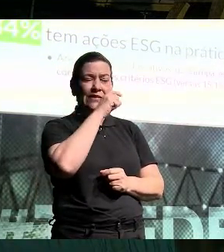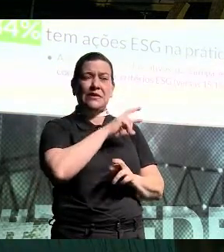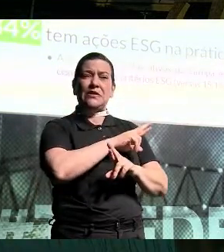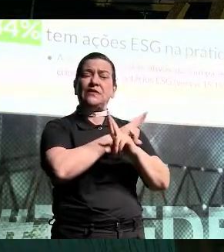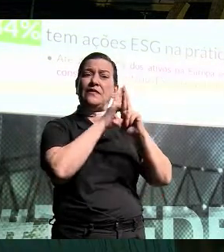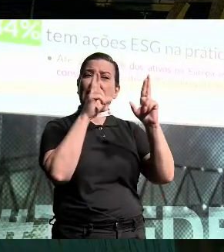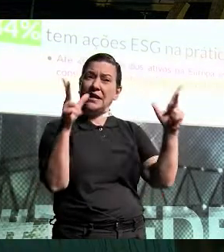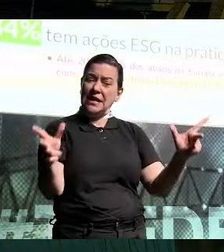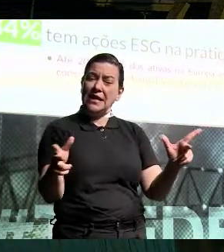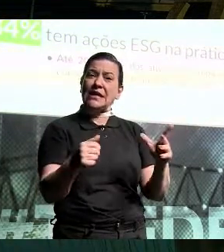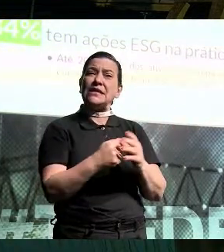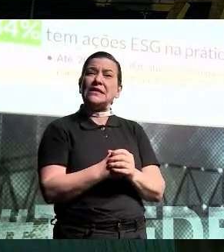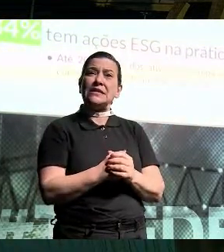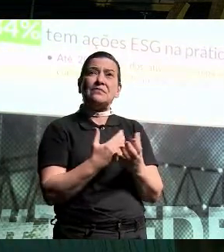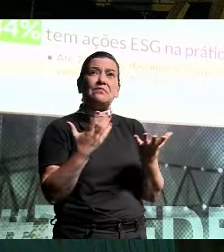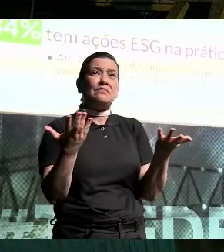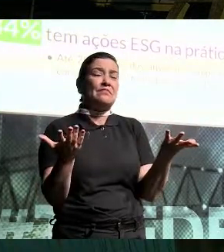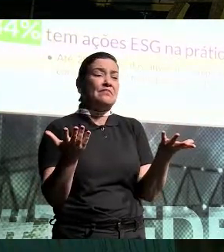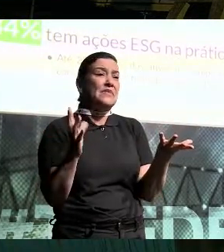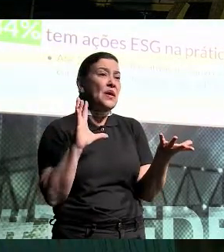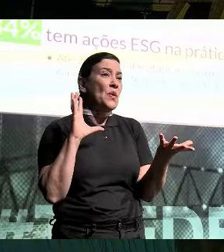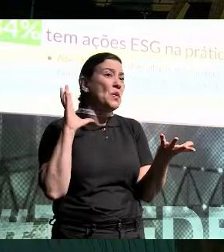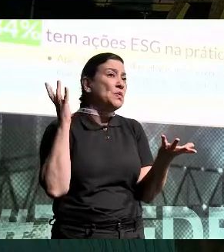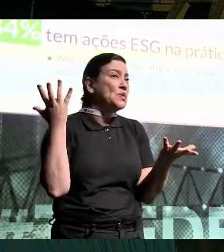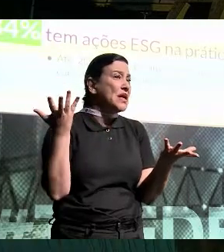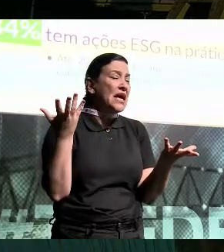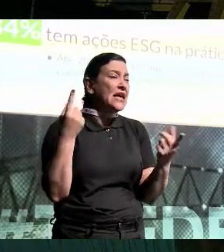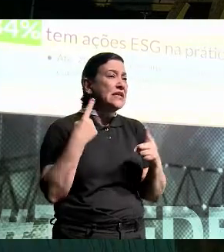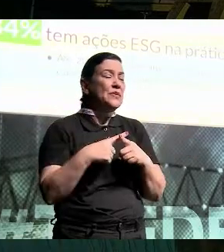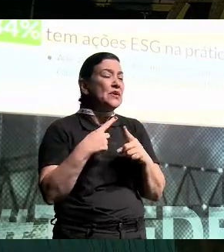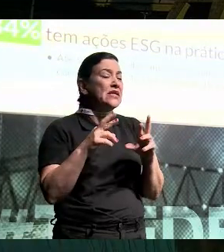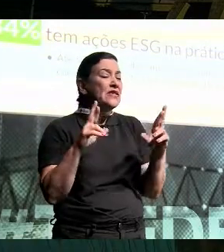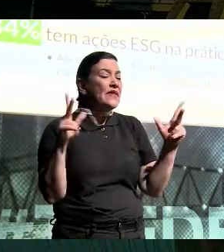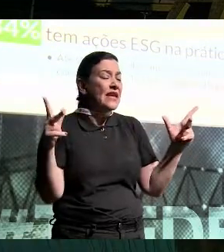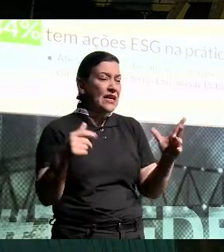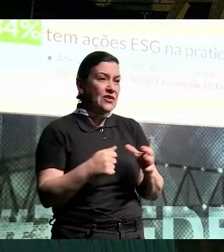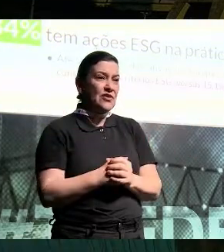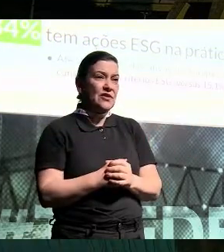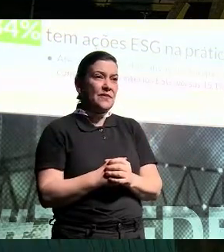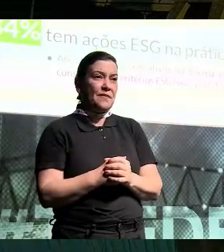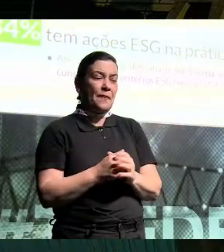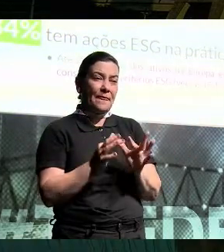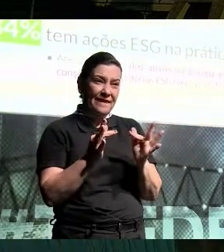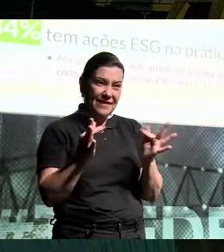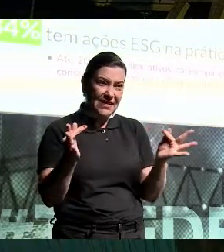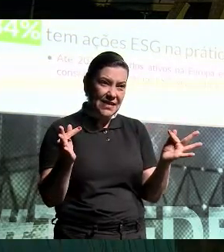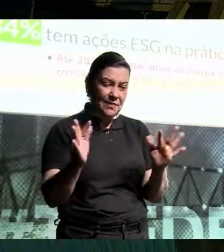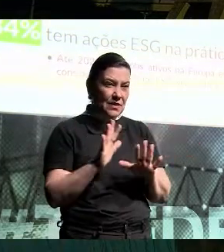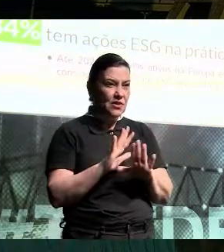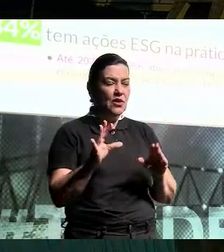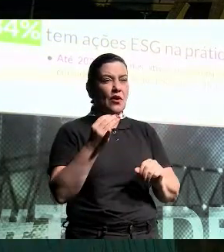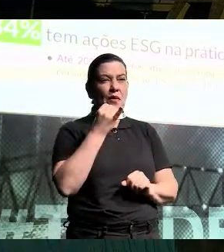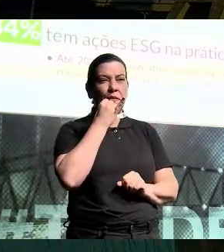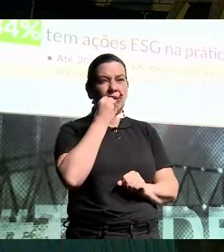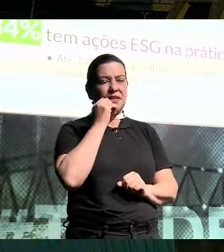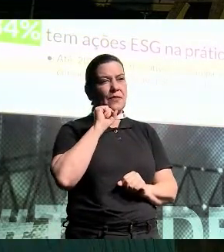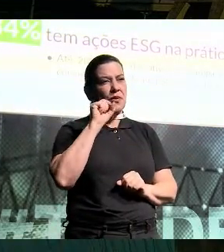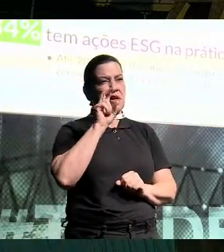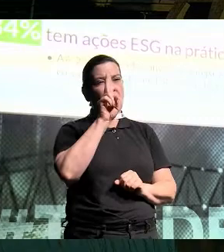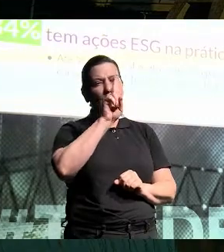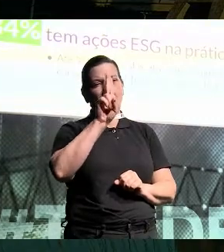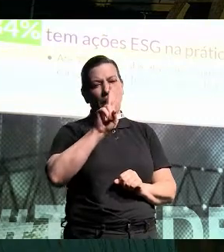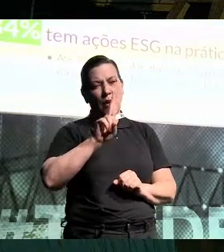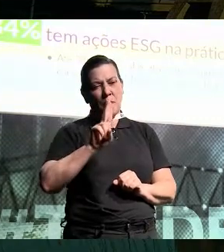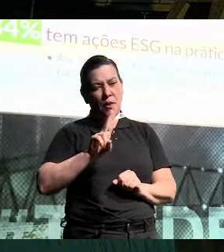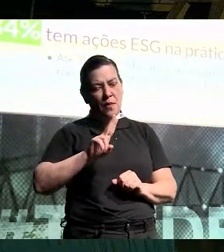muito grande. O que é que acontece para ter essa grande diferença? Não é simples colocar aquele mundo de nomes em